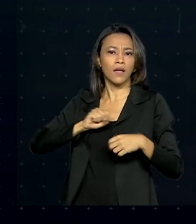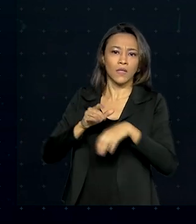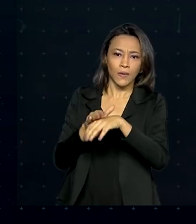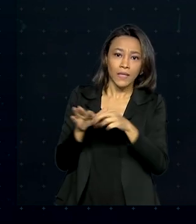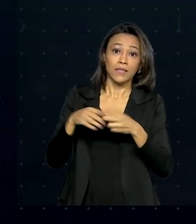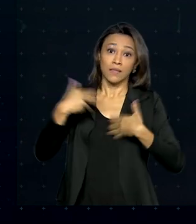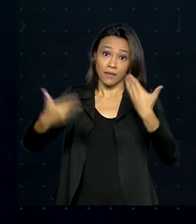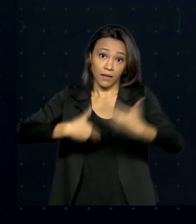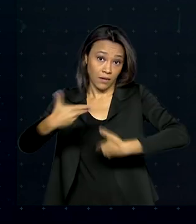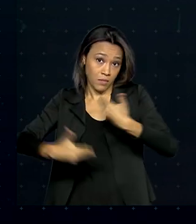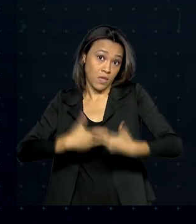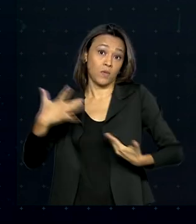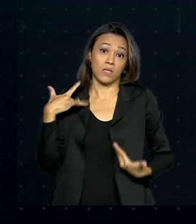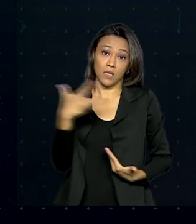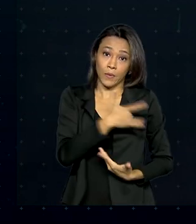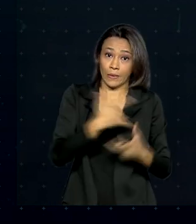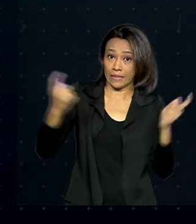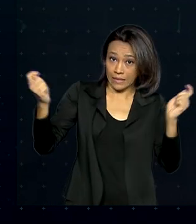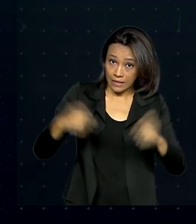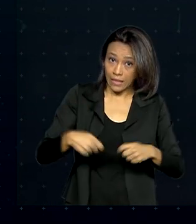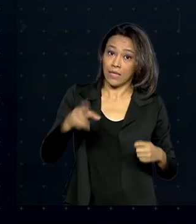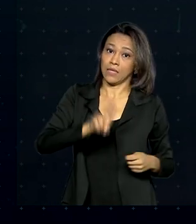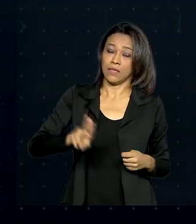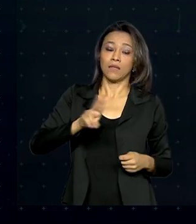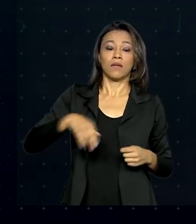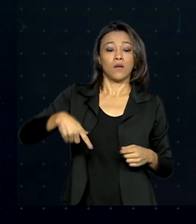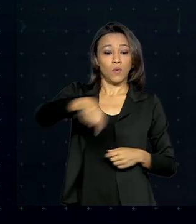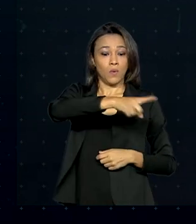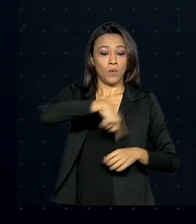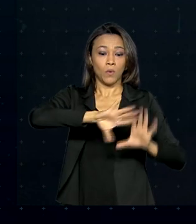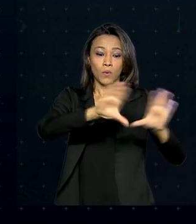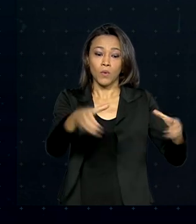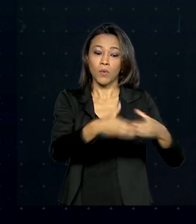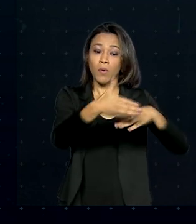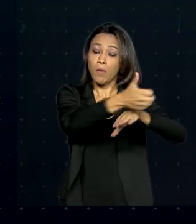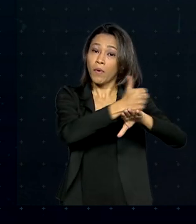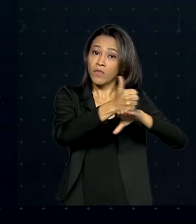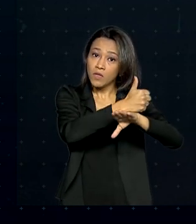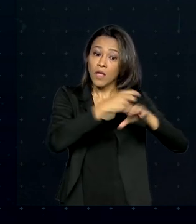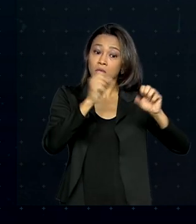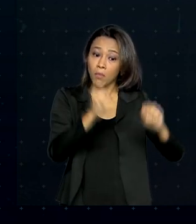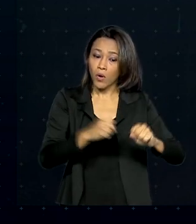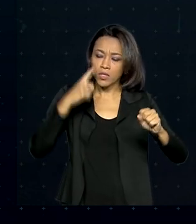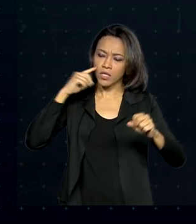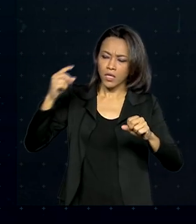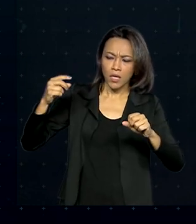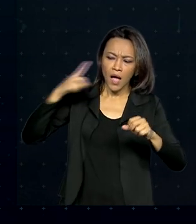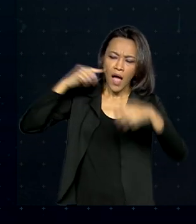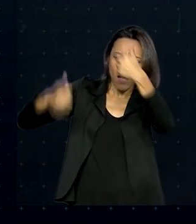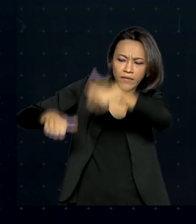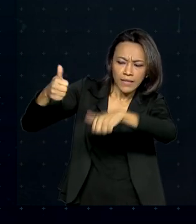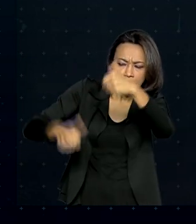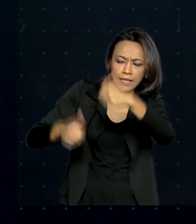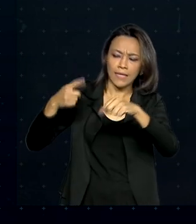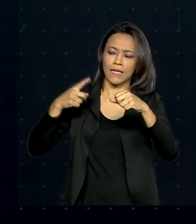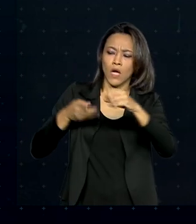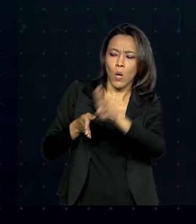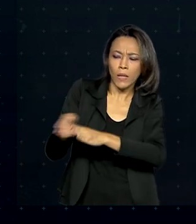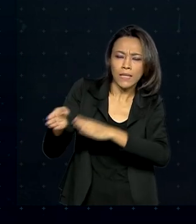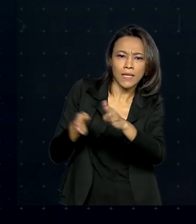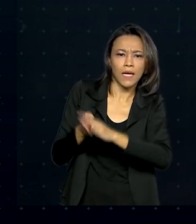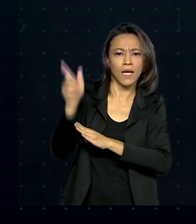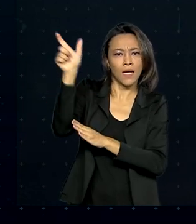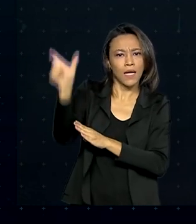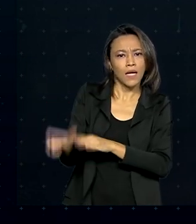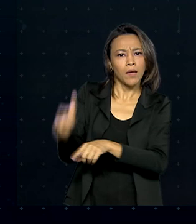tratamento de saúde. Os profissionais podem também aplicar e avaliar exames e dar orientações físicas